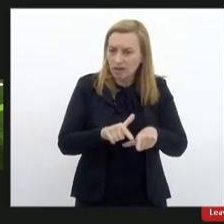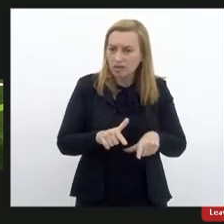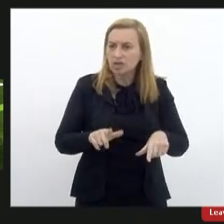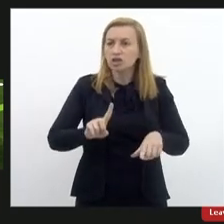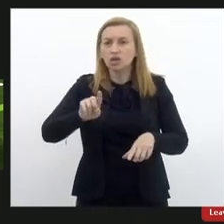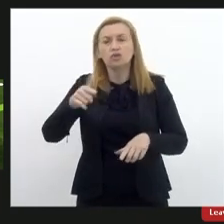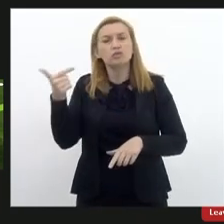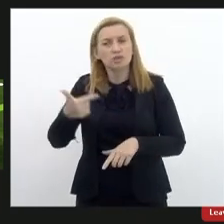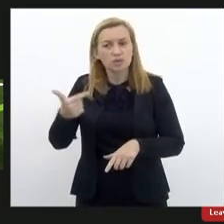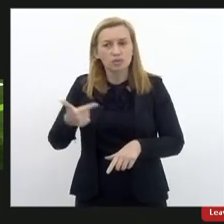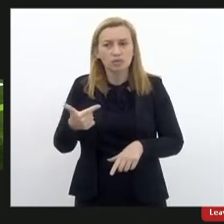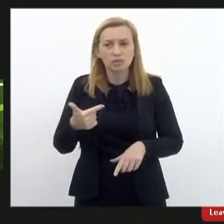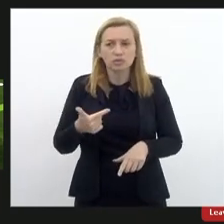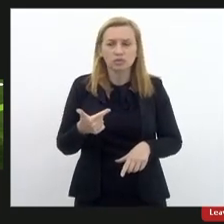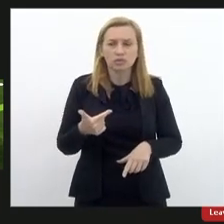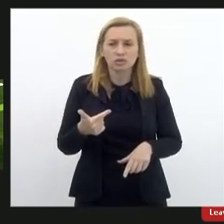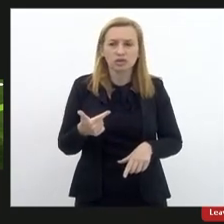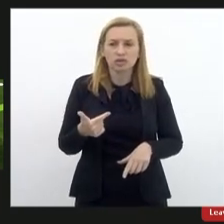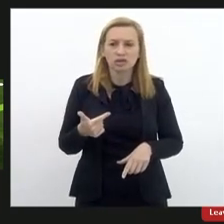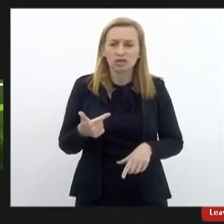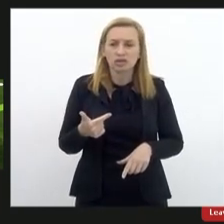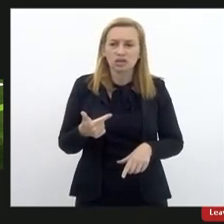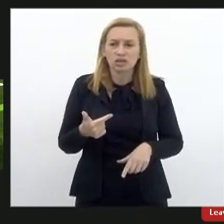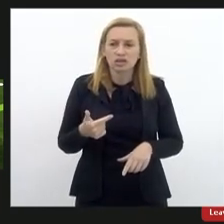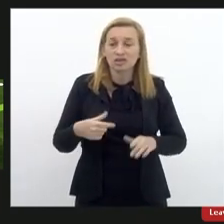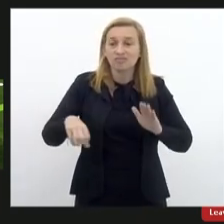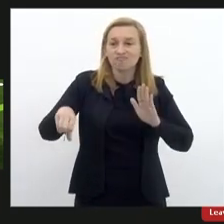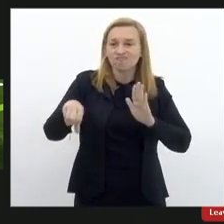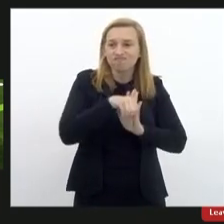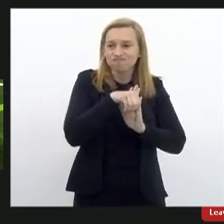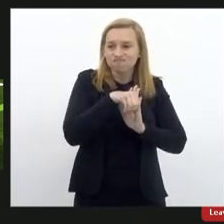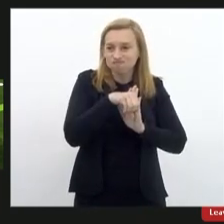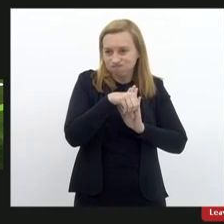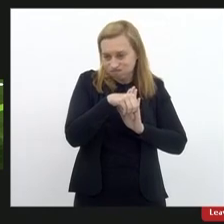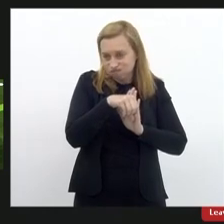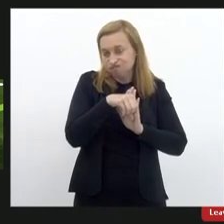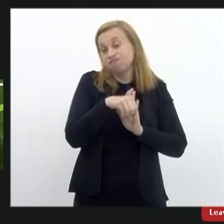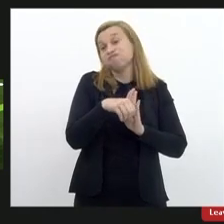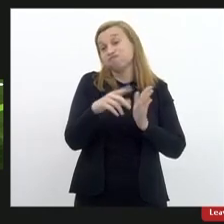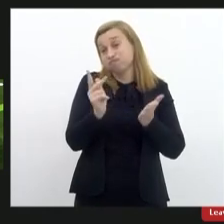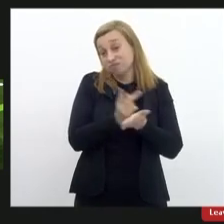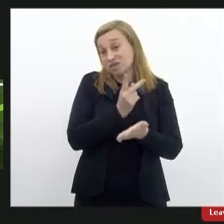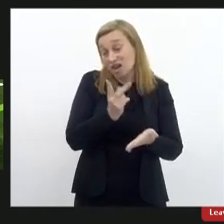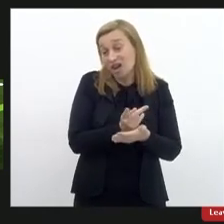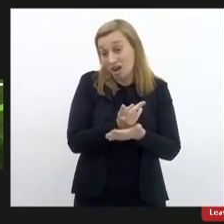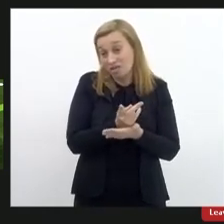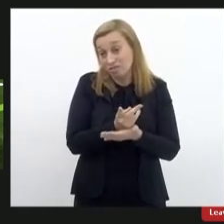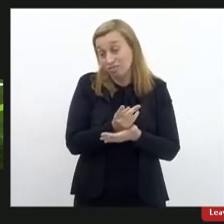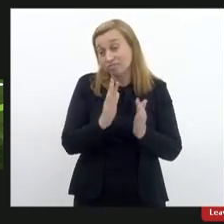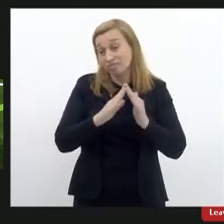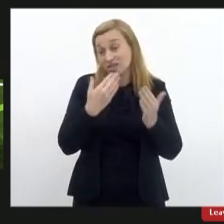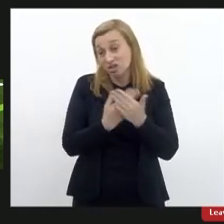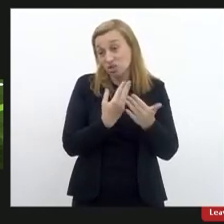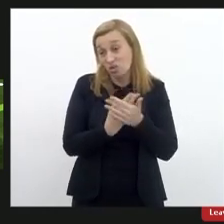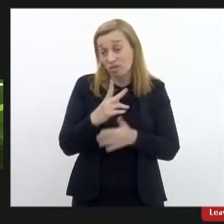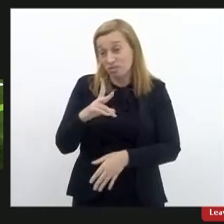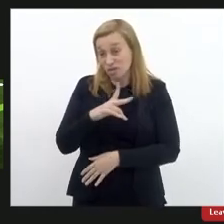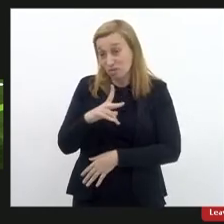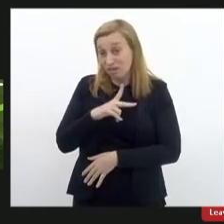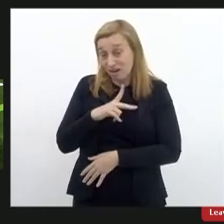caos, as ilegalidades e as irregularidades das escolas particulares.